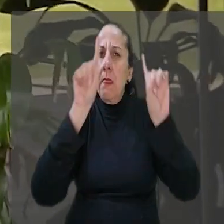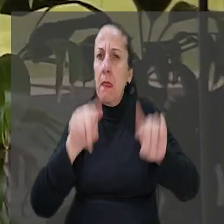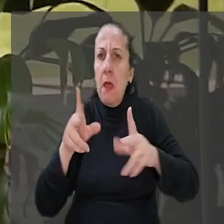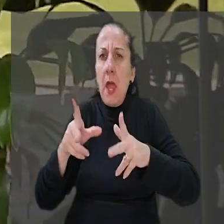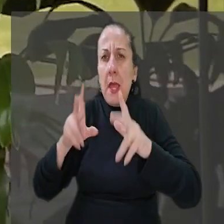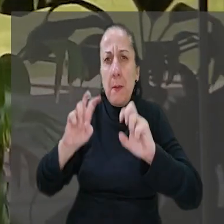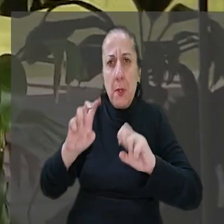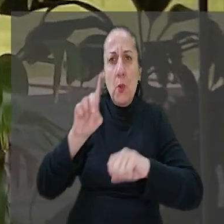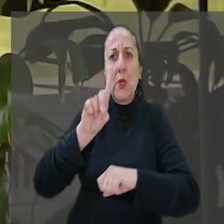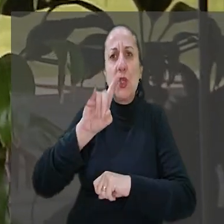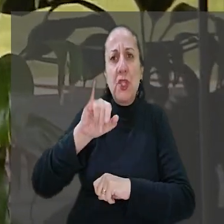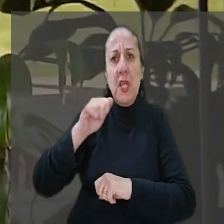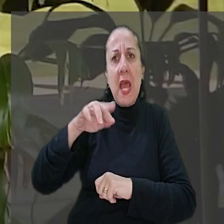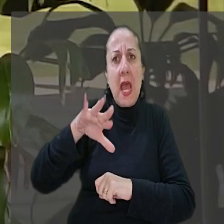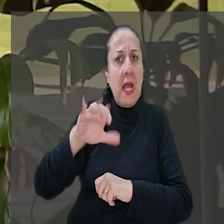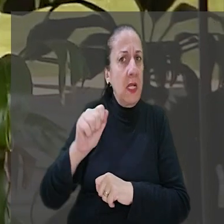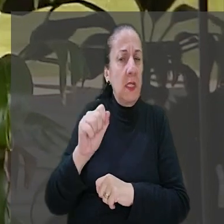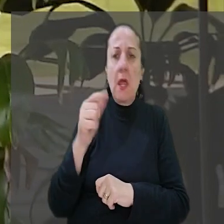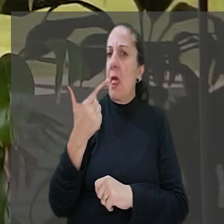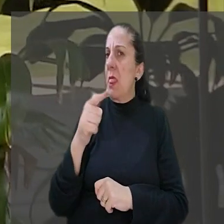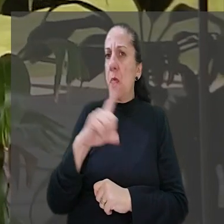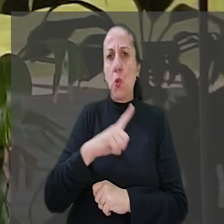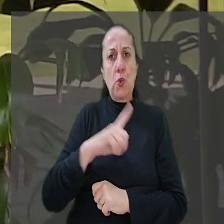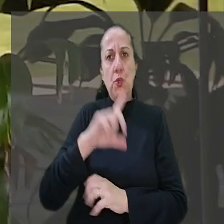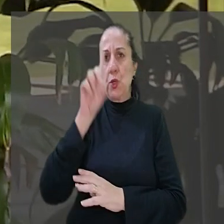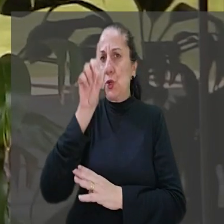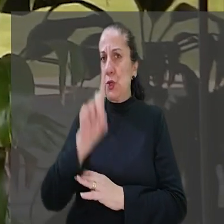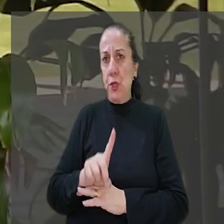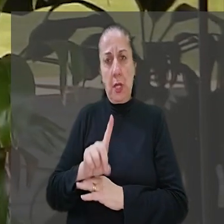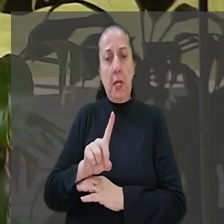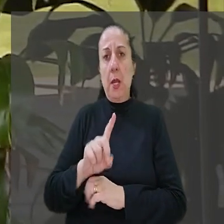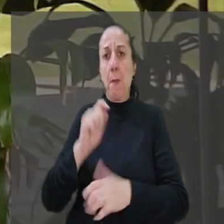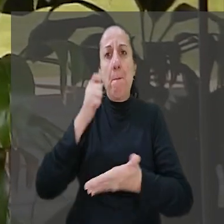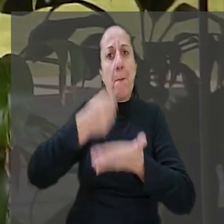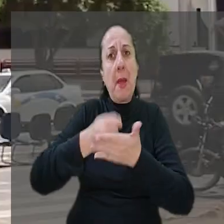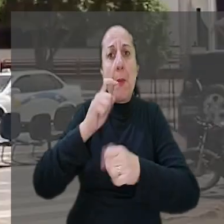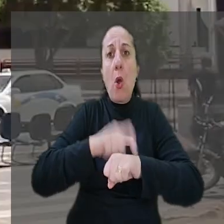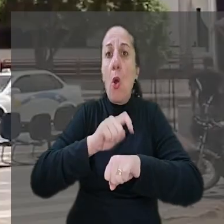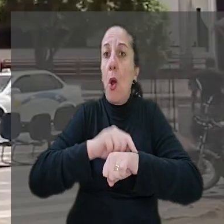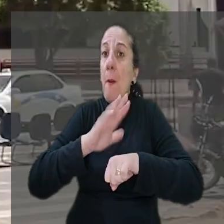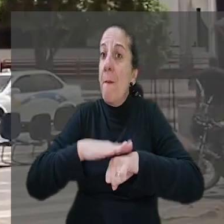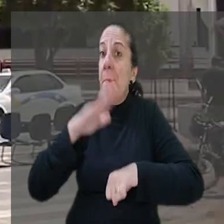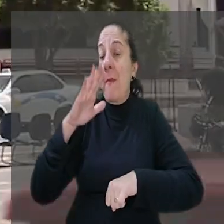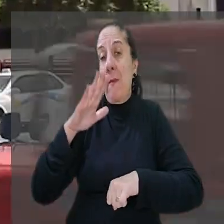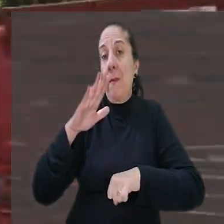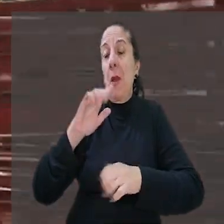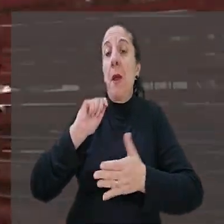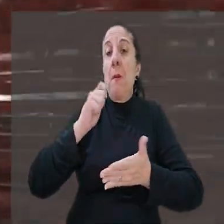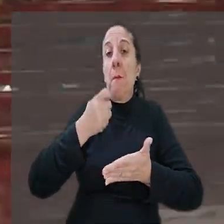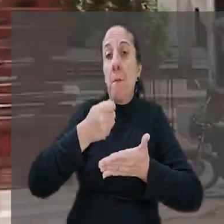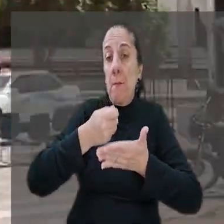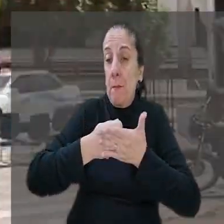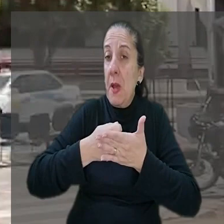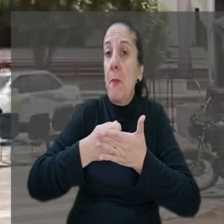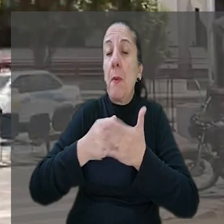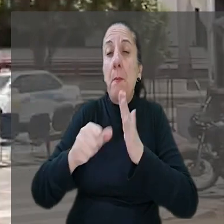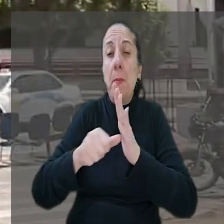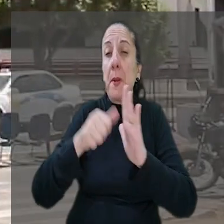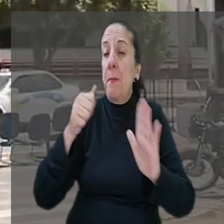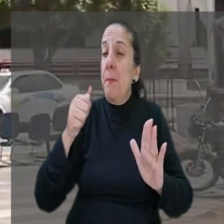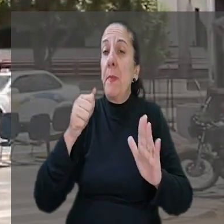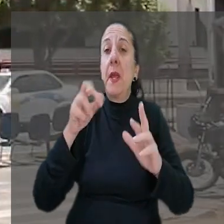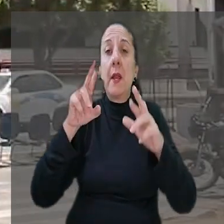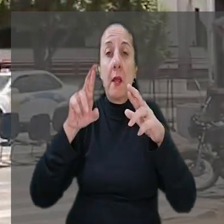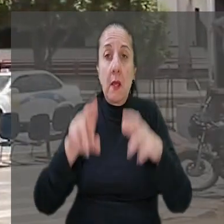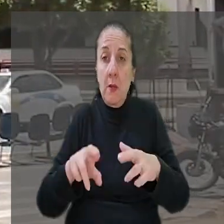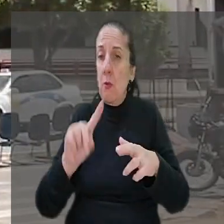trabalhadoras recebiam diárias e, portanto, não tinham direito ao pagamento das horas a mais. O Tribunal Regional do Trabalho da 21ª